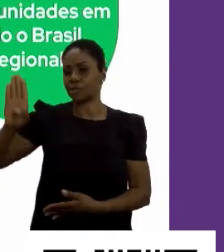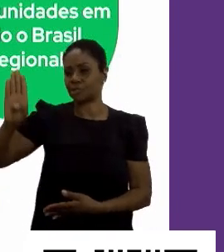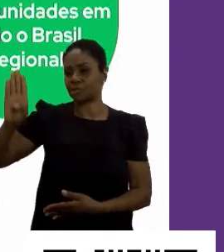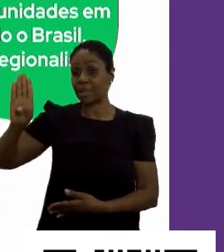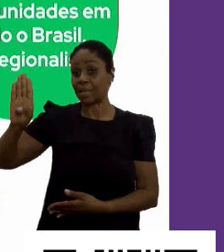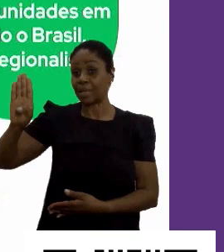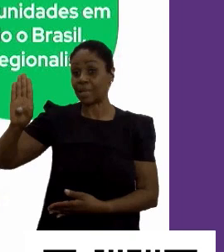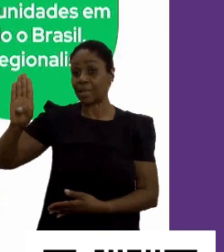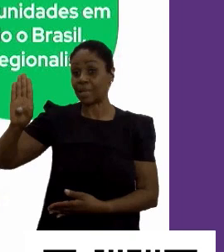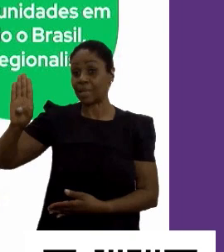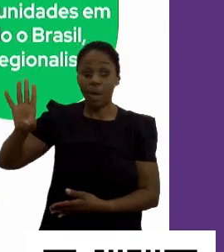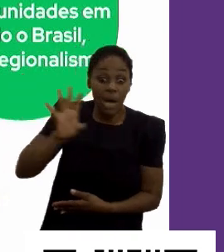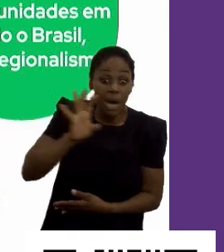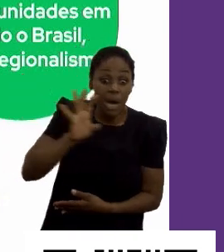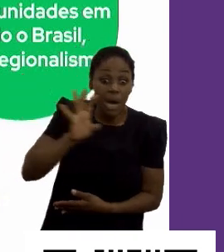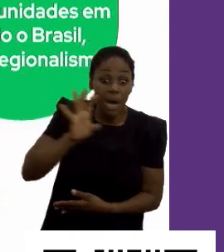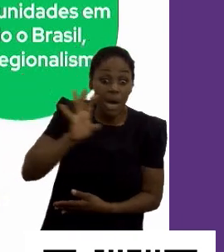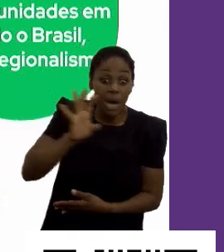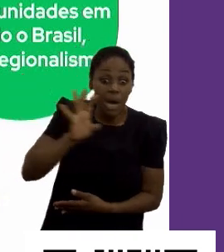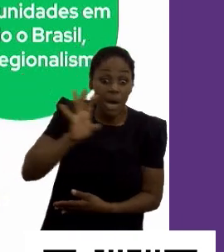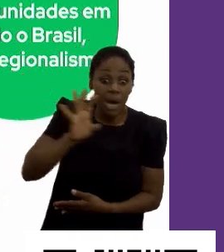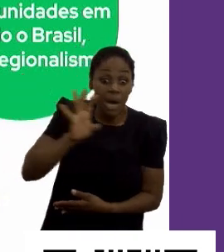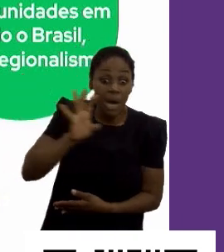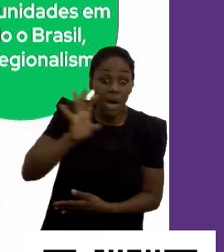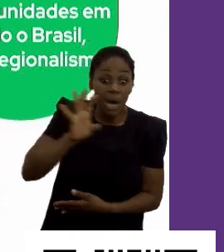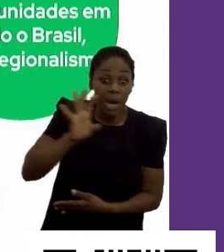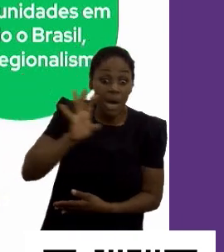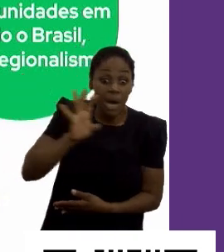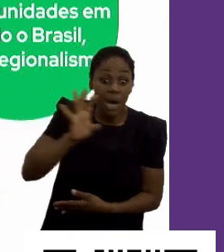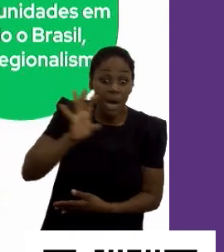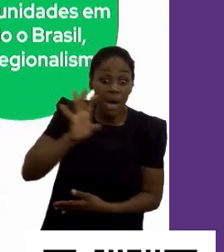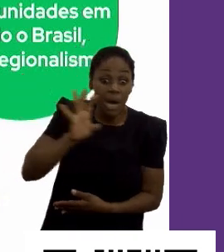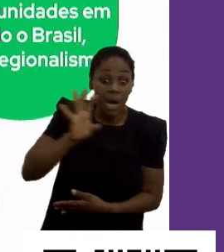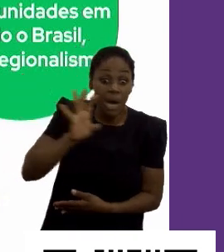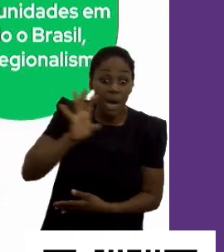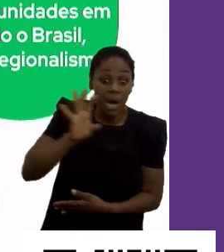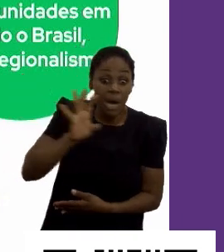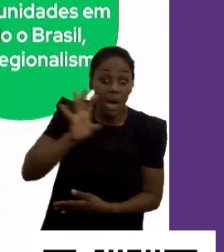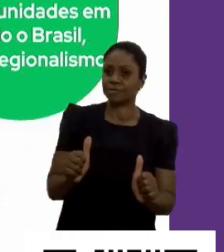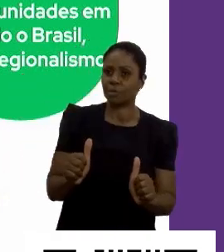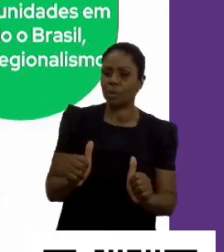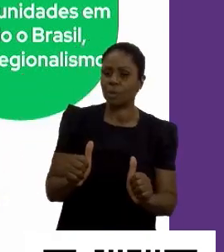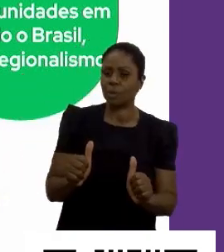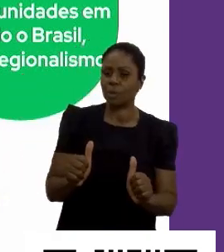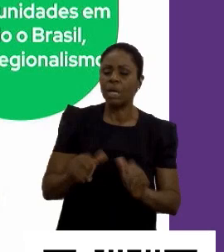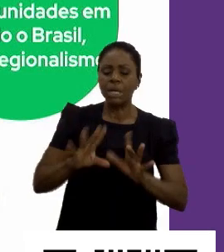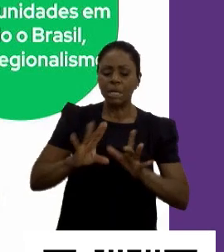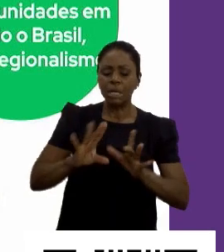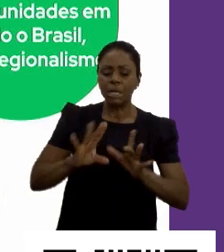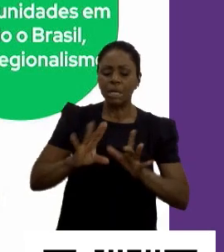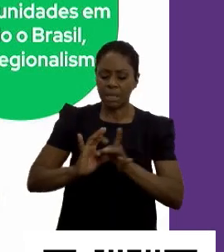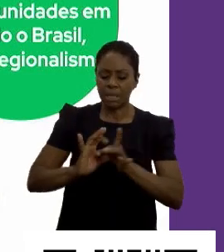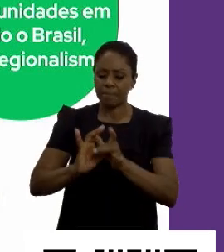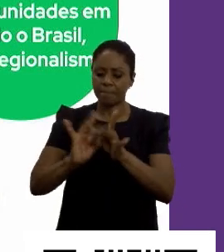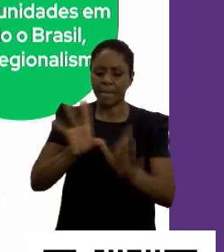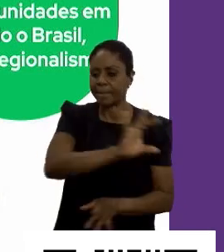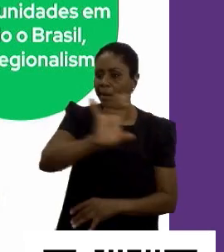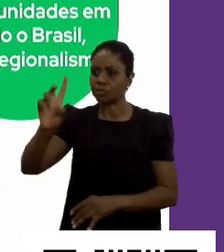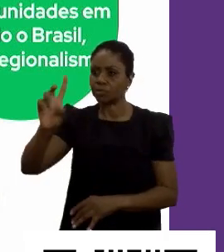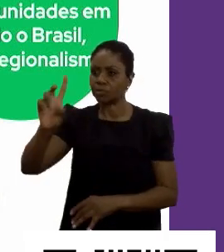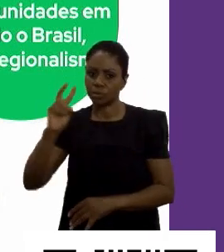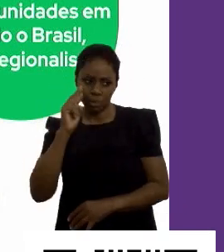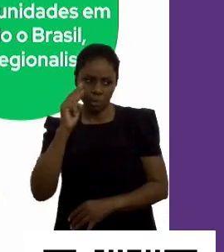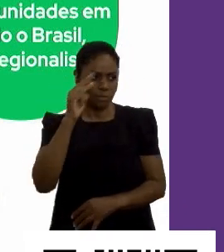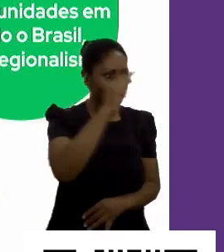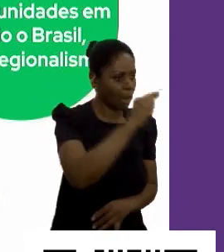usabilidade. Não é o caso do portal de vagas da Solid, tá? O portal de vagas da Solid permite que cada um de nós vá lá, coloque o currículo e se